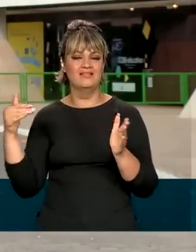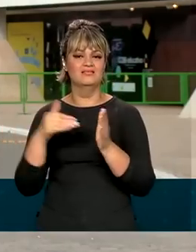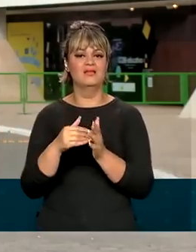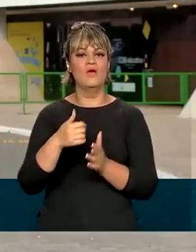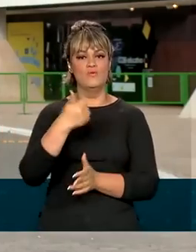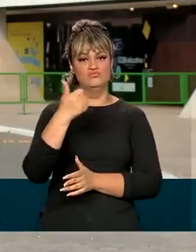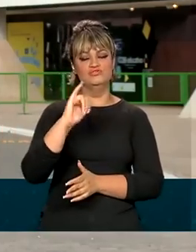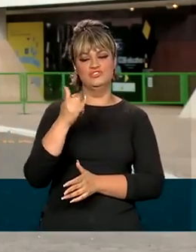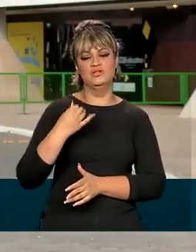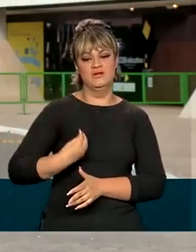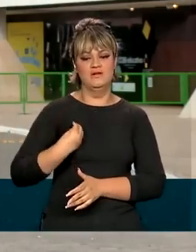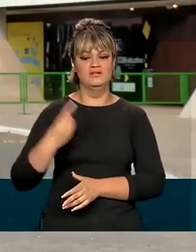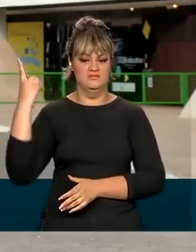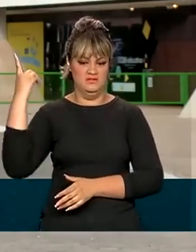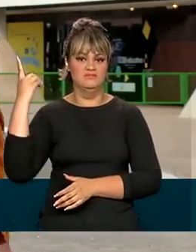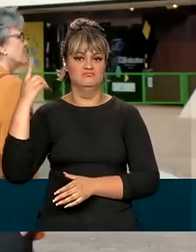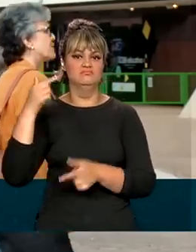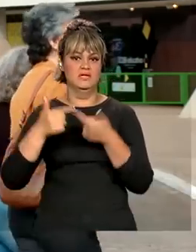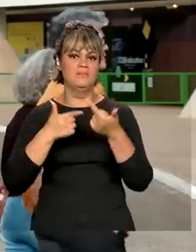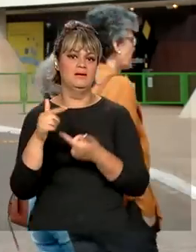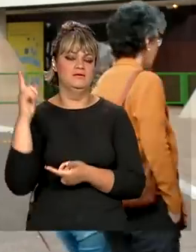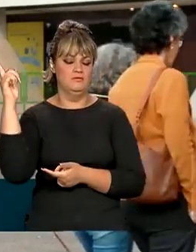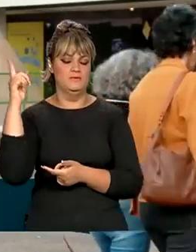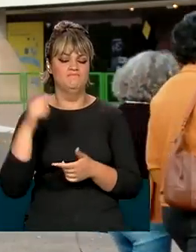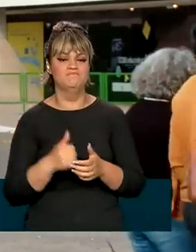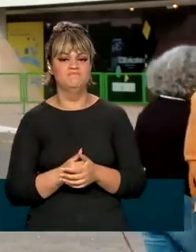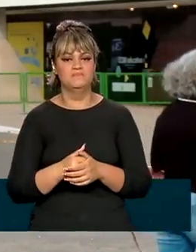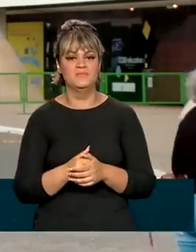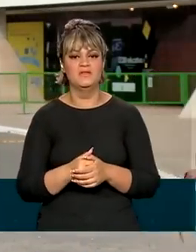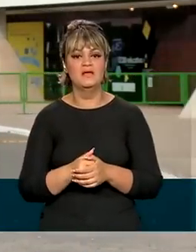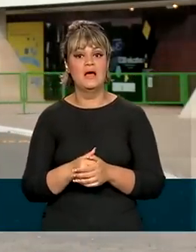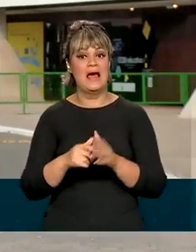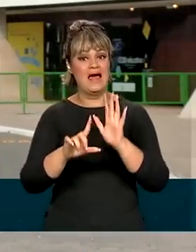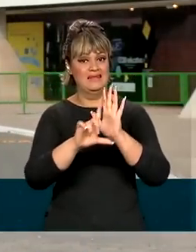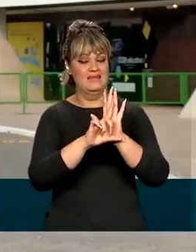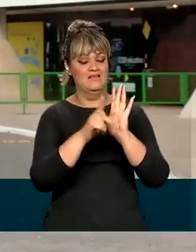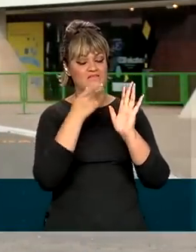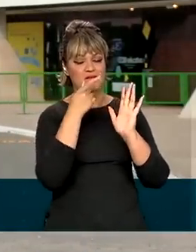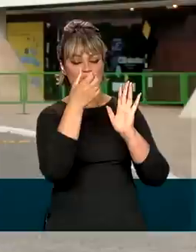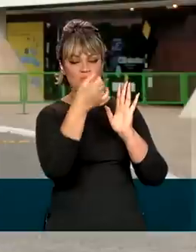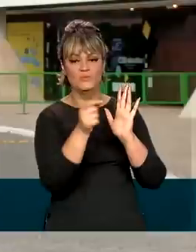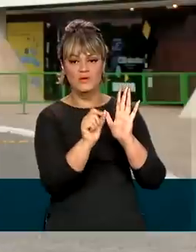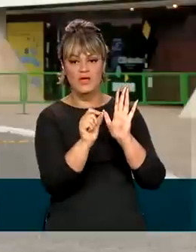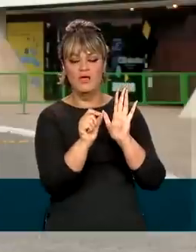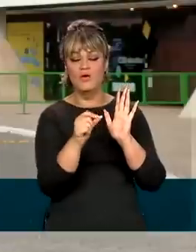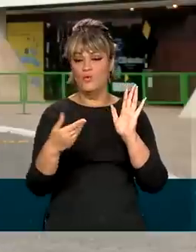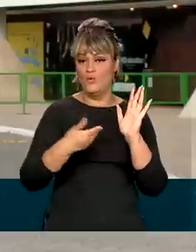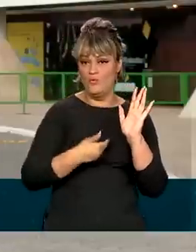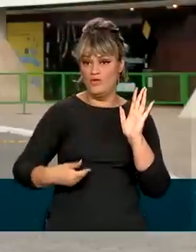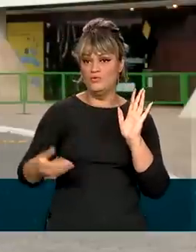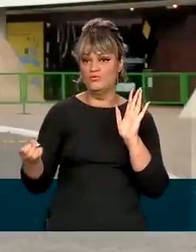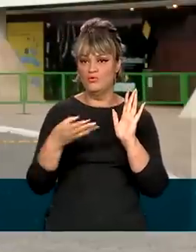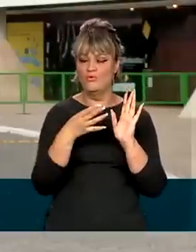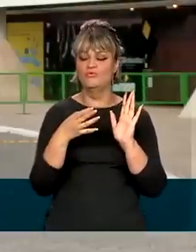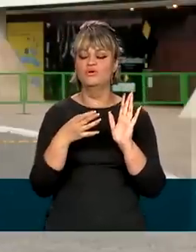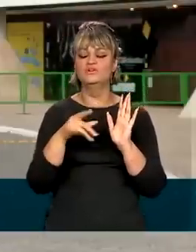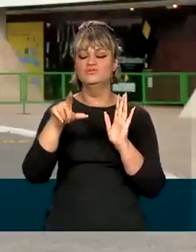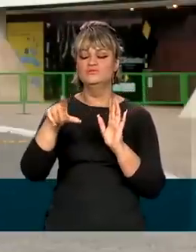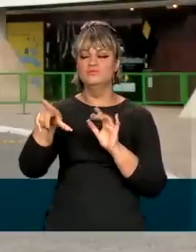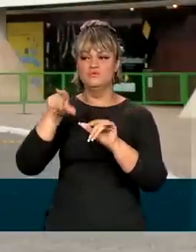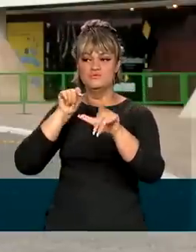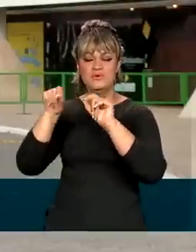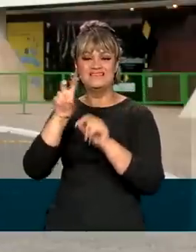presidente Lula, em 1º de janeiro de 2023. Por lei, o futuro governo tem direito a esses 50 cargos